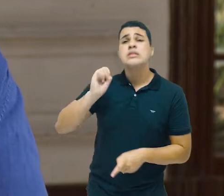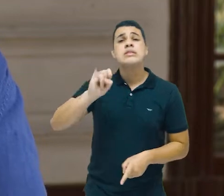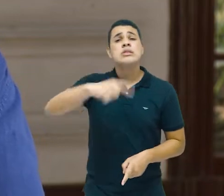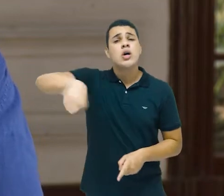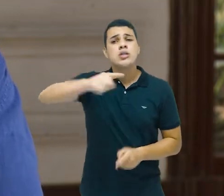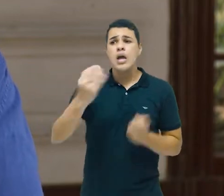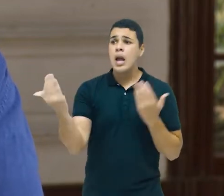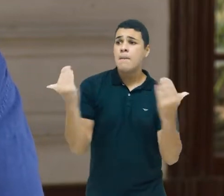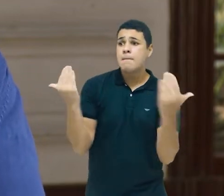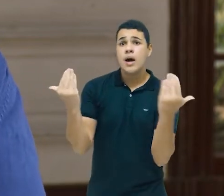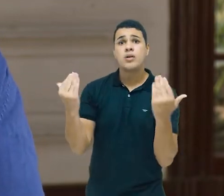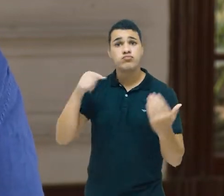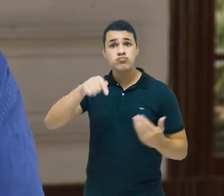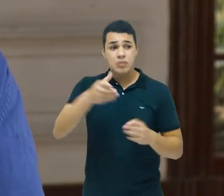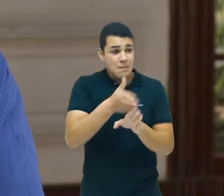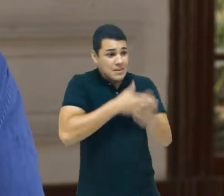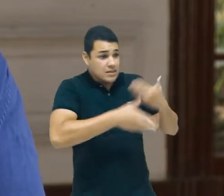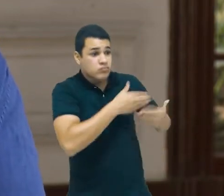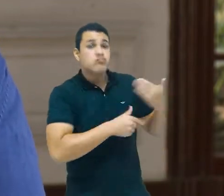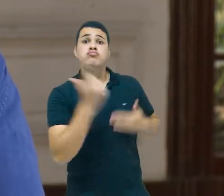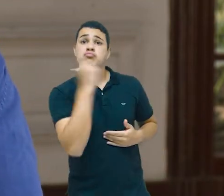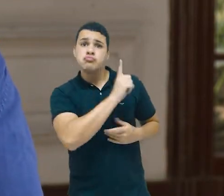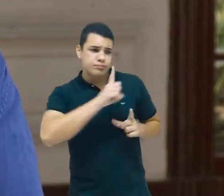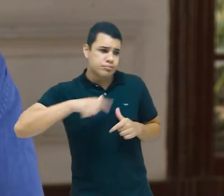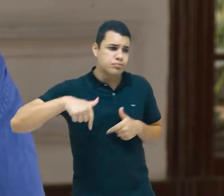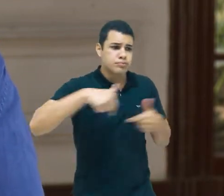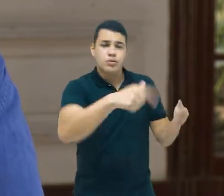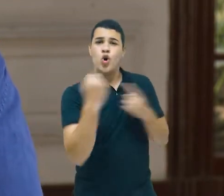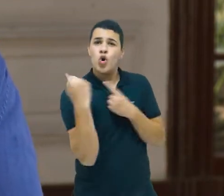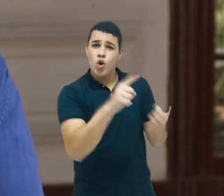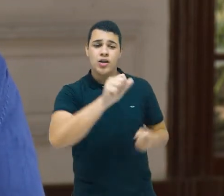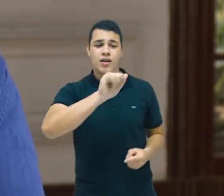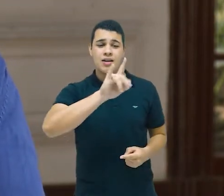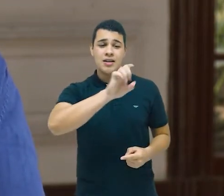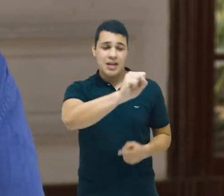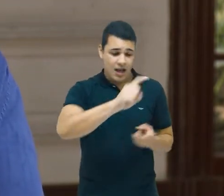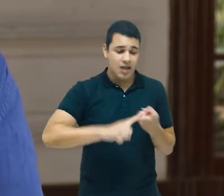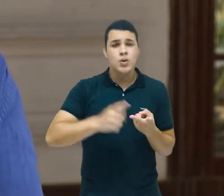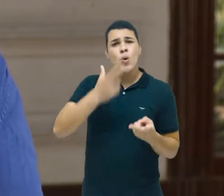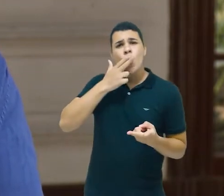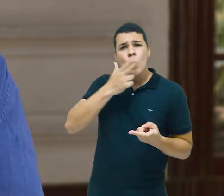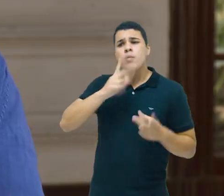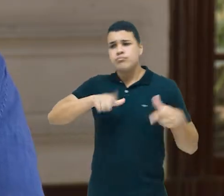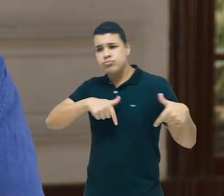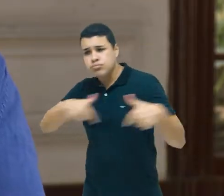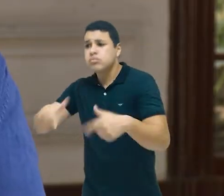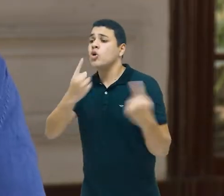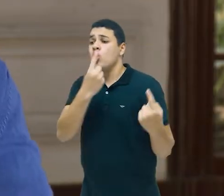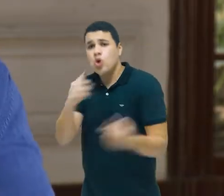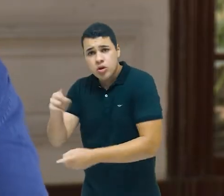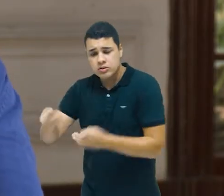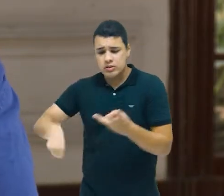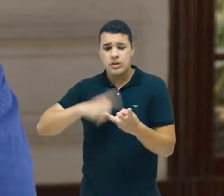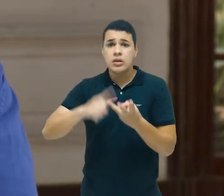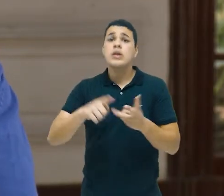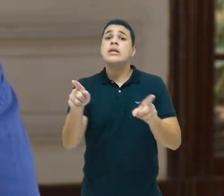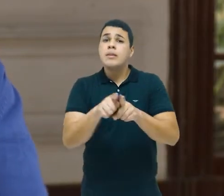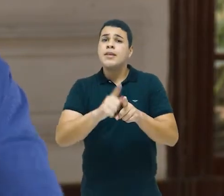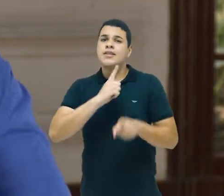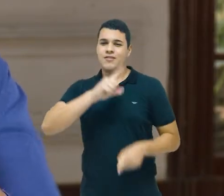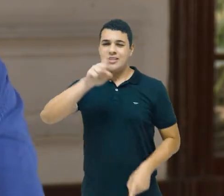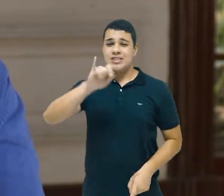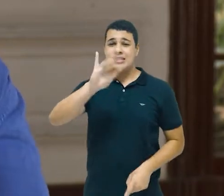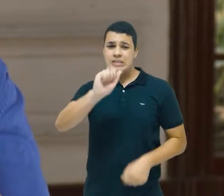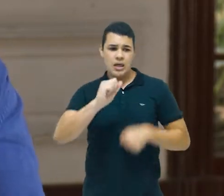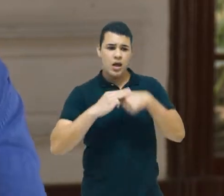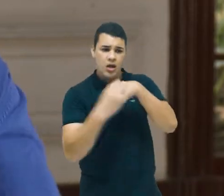conseguimos responder bem à AIDS, nós conseguimos responder bem ao tabagismo, nós conseguimos responder bem, inclusive, à zika,